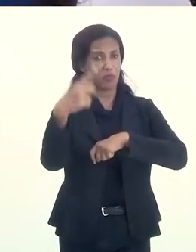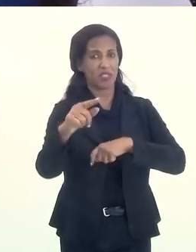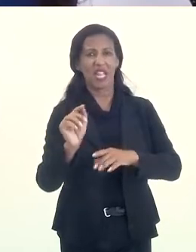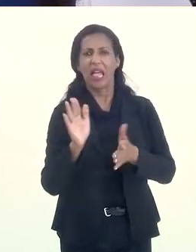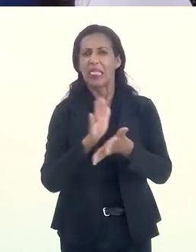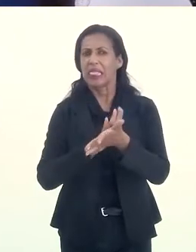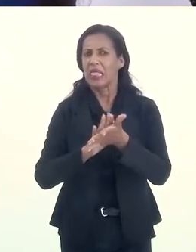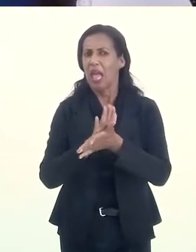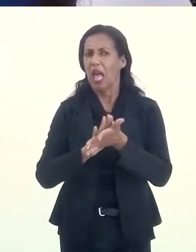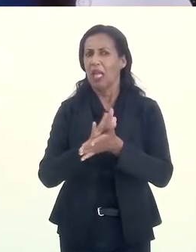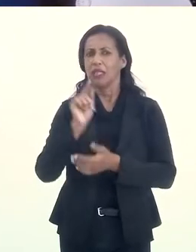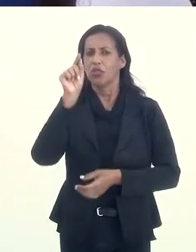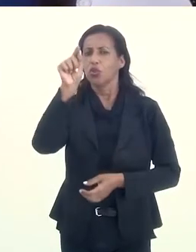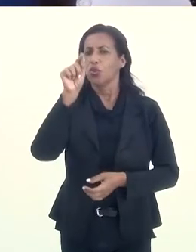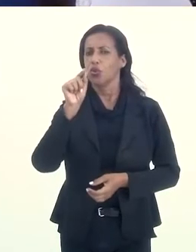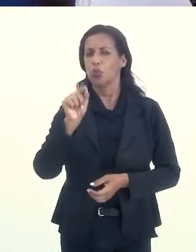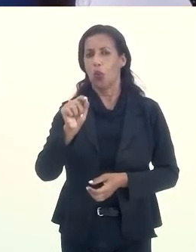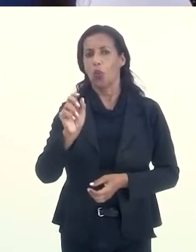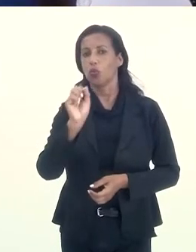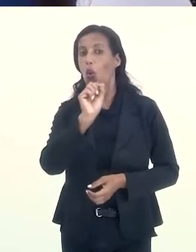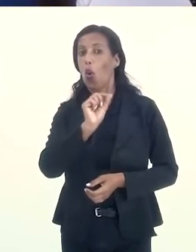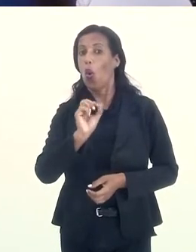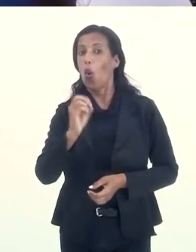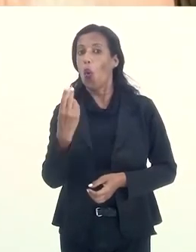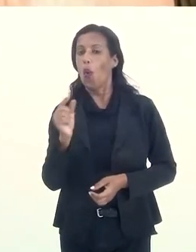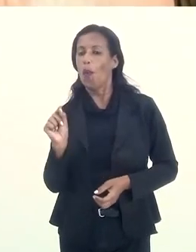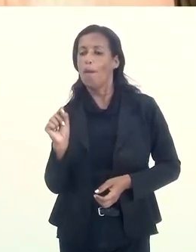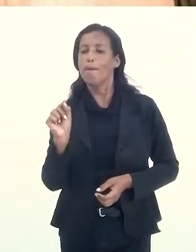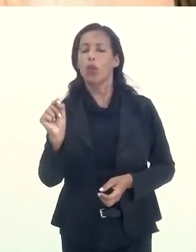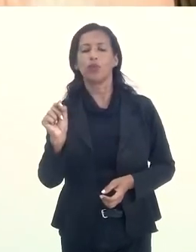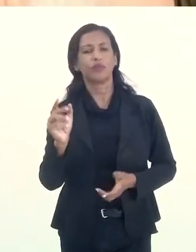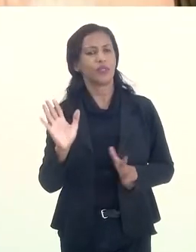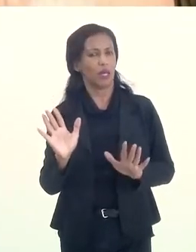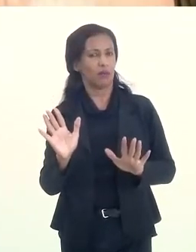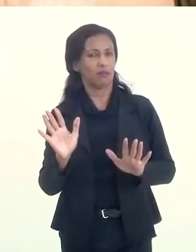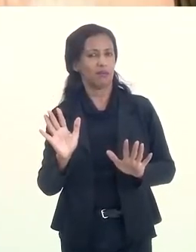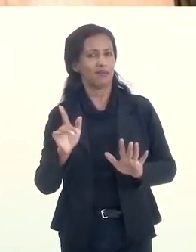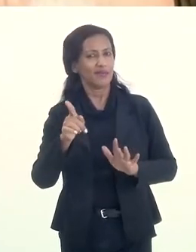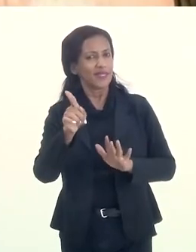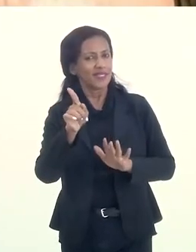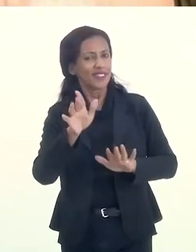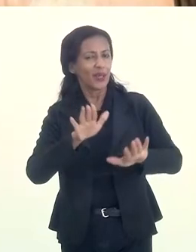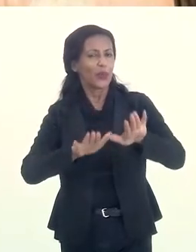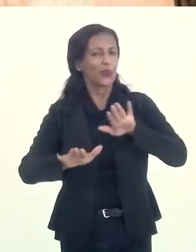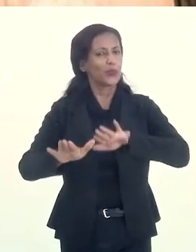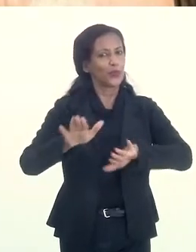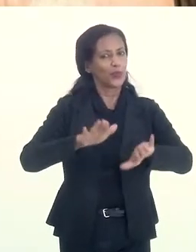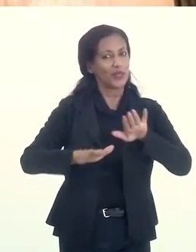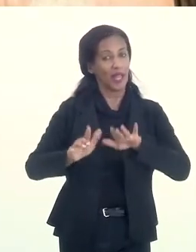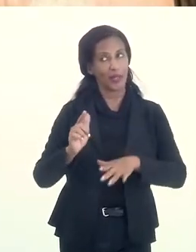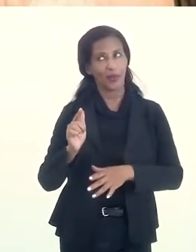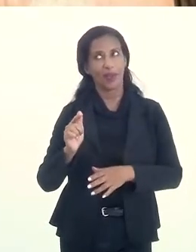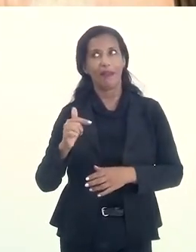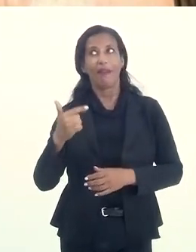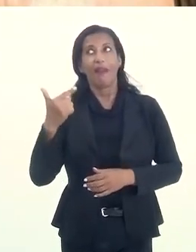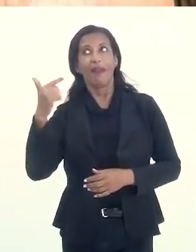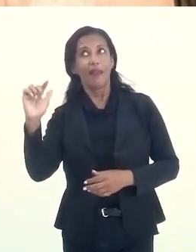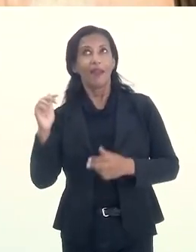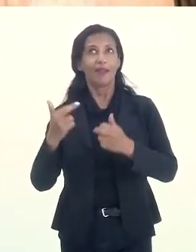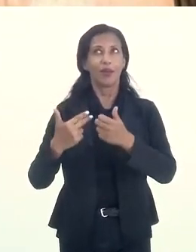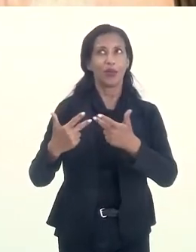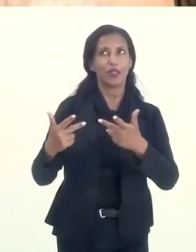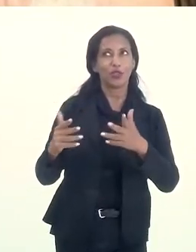Nada de dois pontos e encerrar uma sequência. Não. Seja cauteloso. Diga assim, por exemplo, entre outras